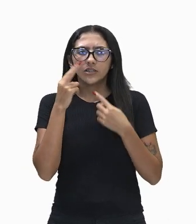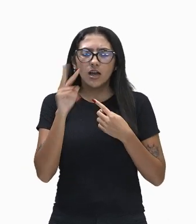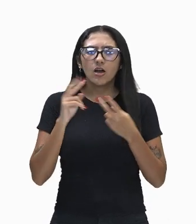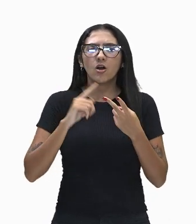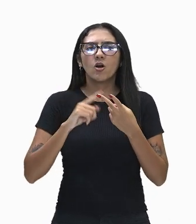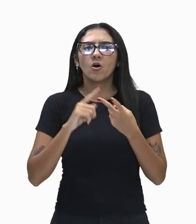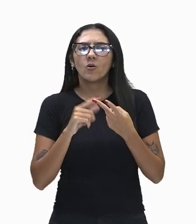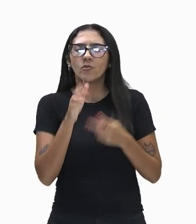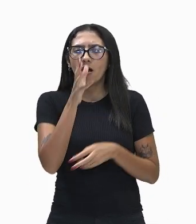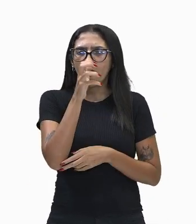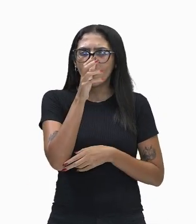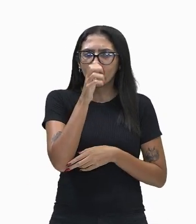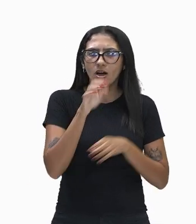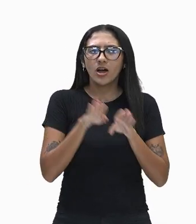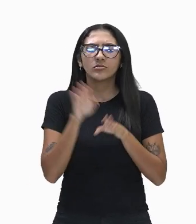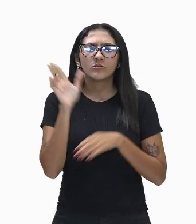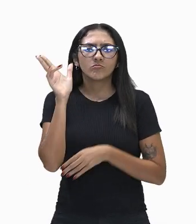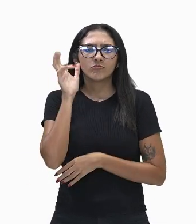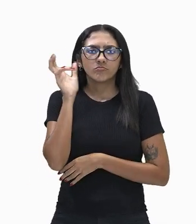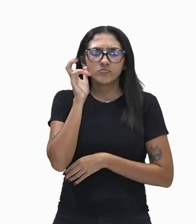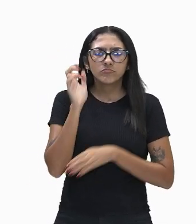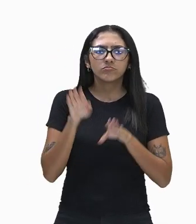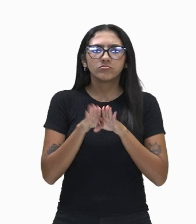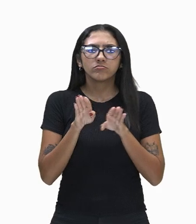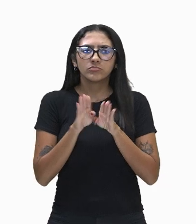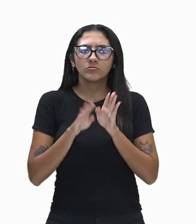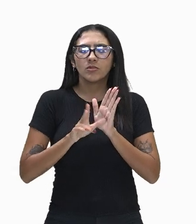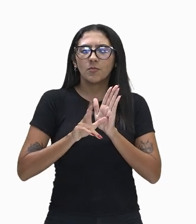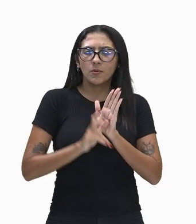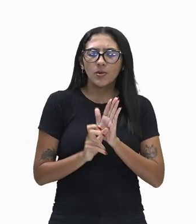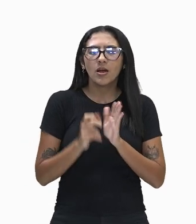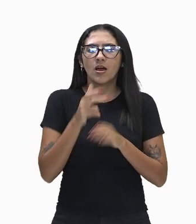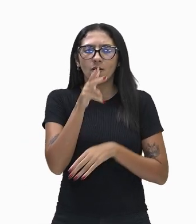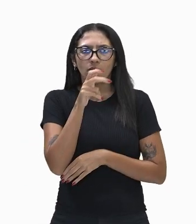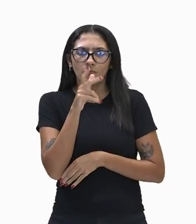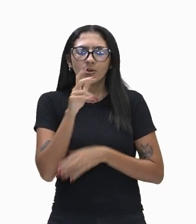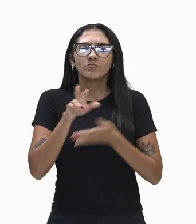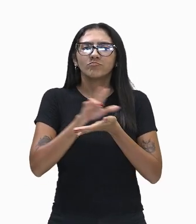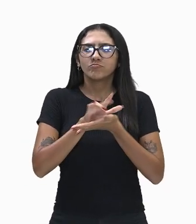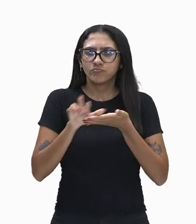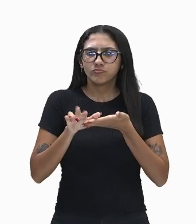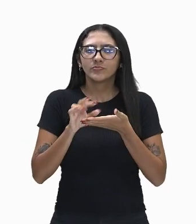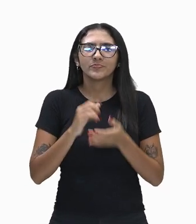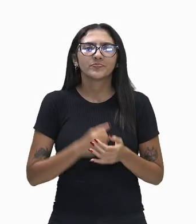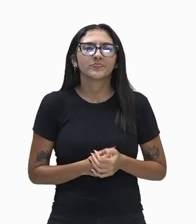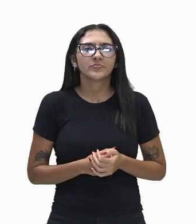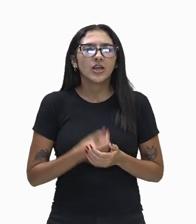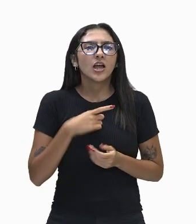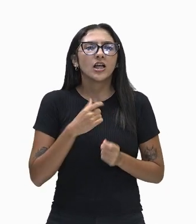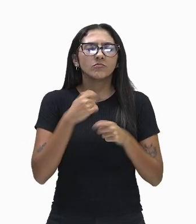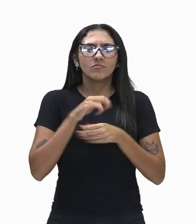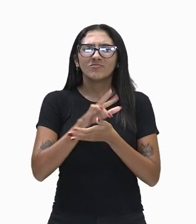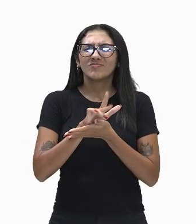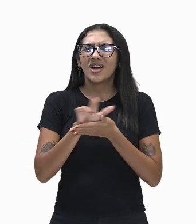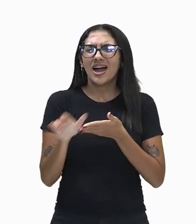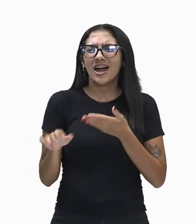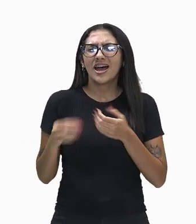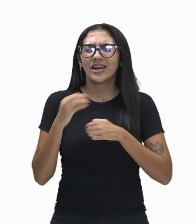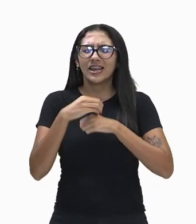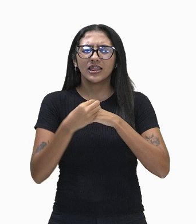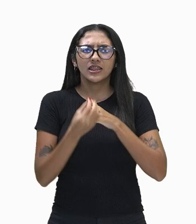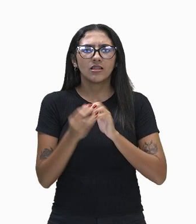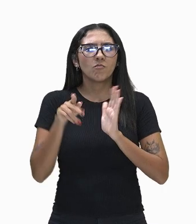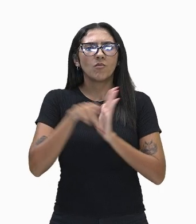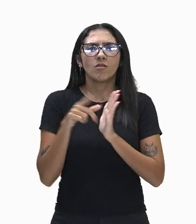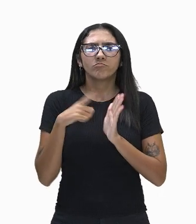tato, olfato e o nosso paladar. Seu funcionamento ocorre por meio de inúmeras células receptoras, tá